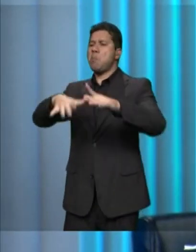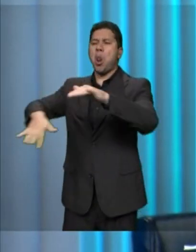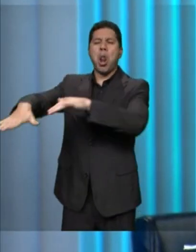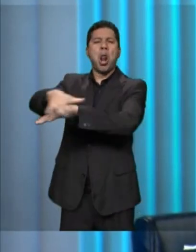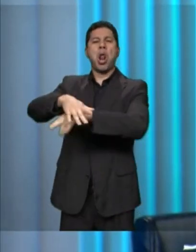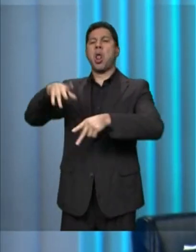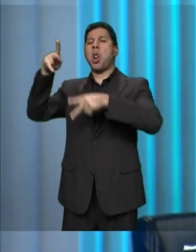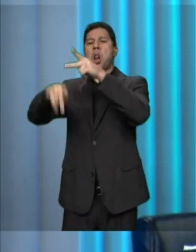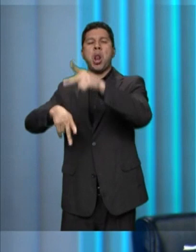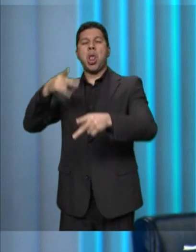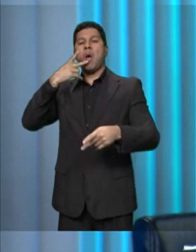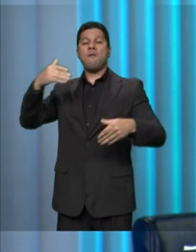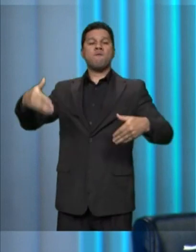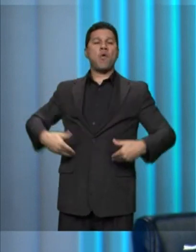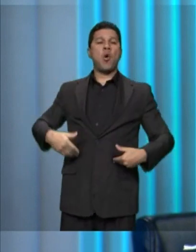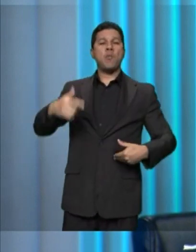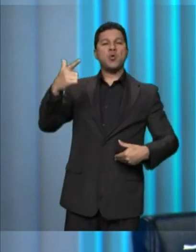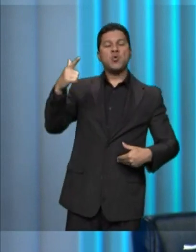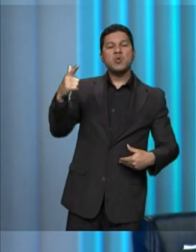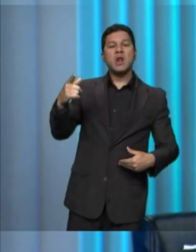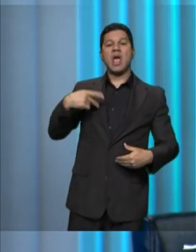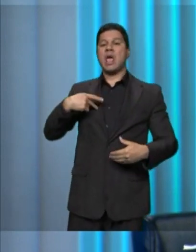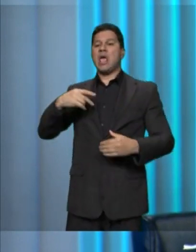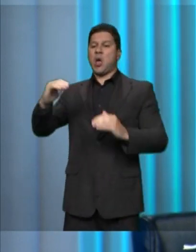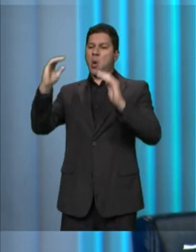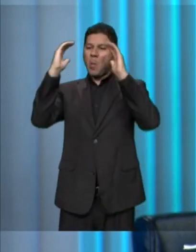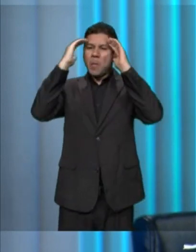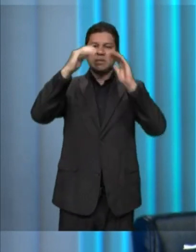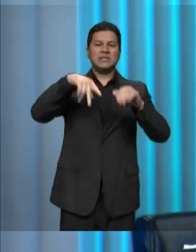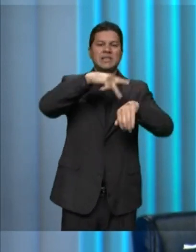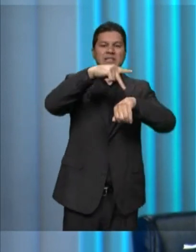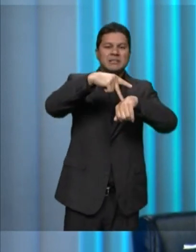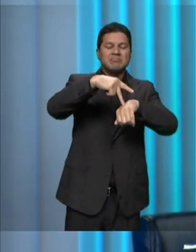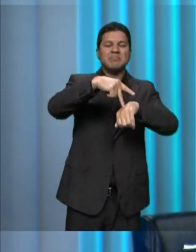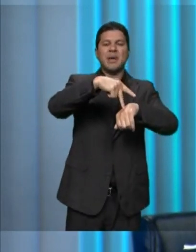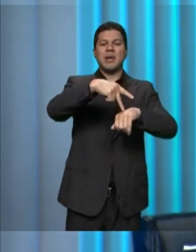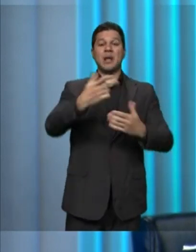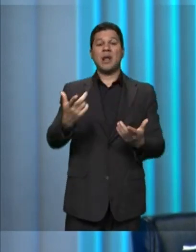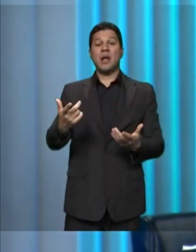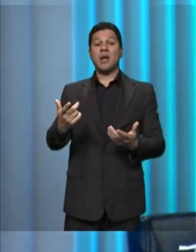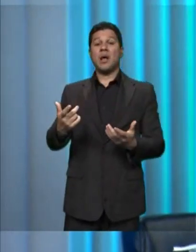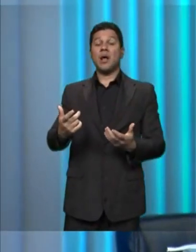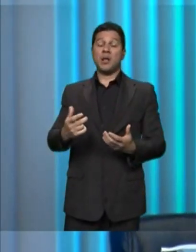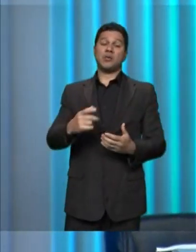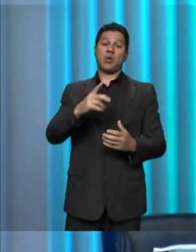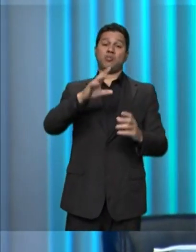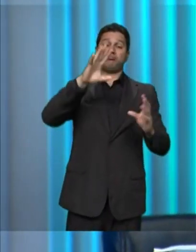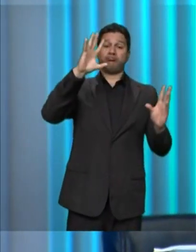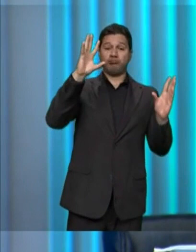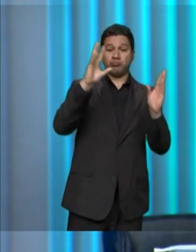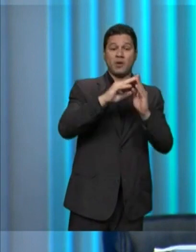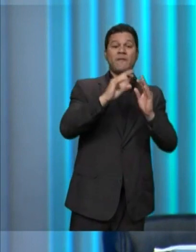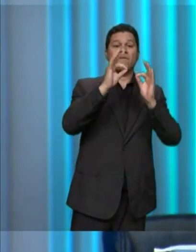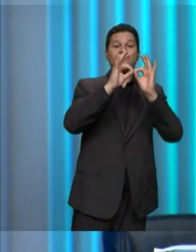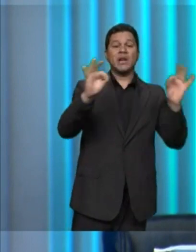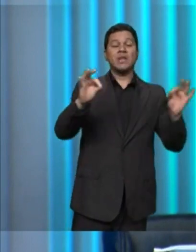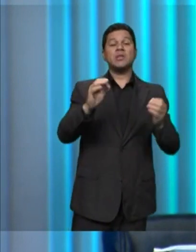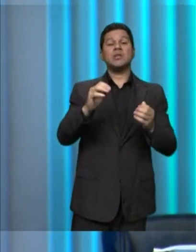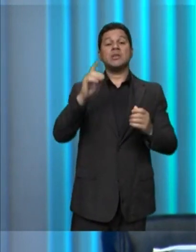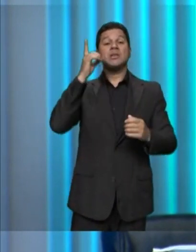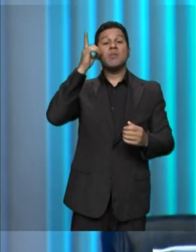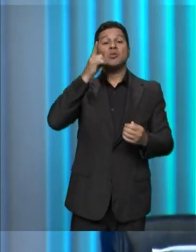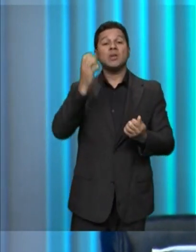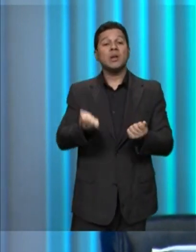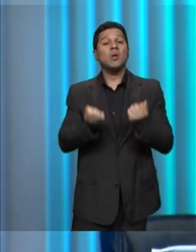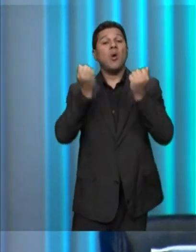brasileiros subnutridos sem condições de servir ao seu país. Conclui, então, deputado, que oferece que